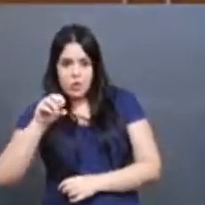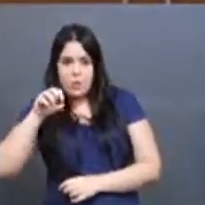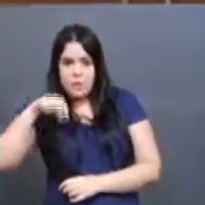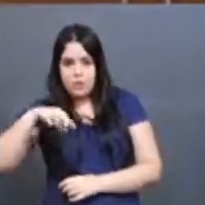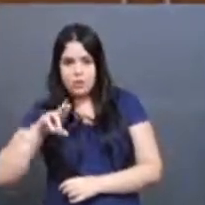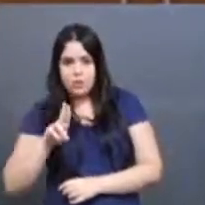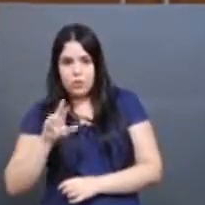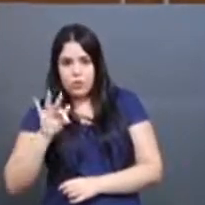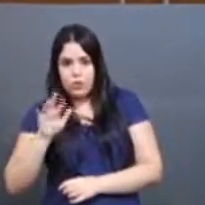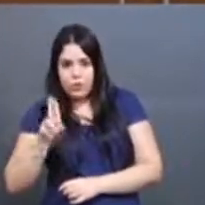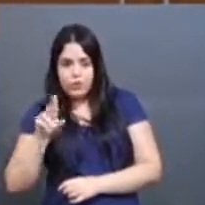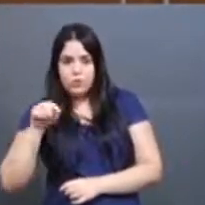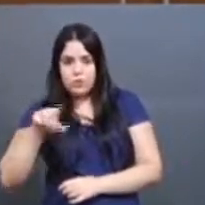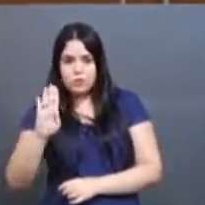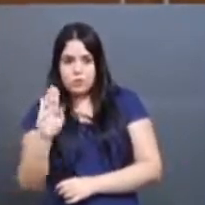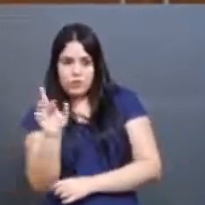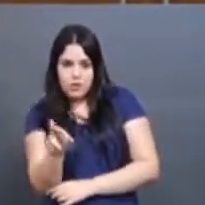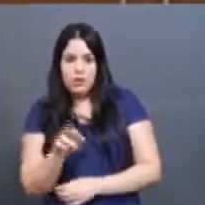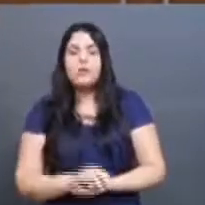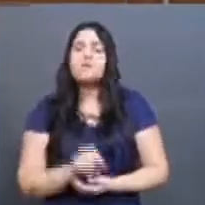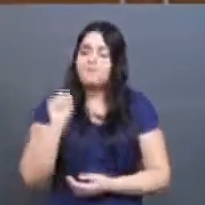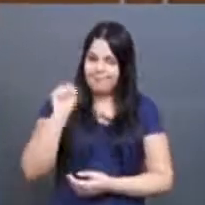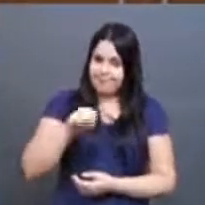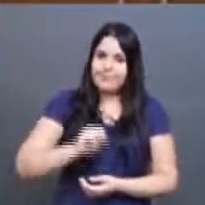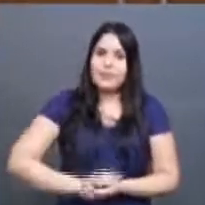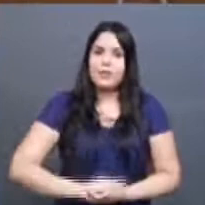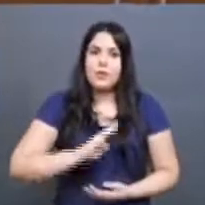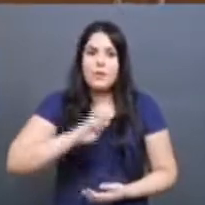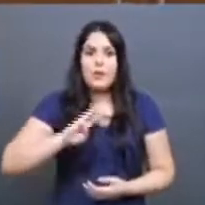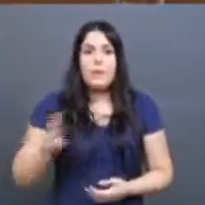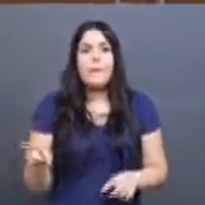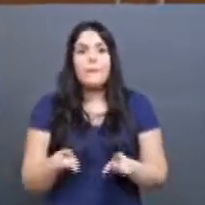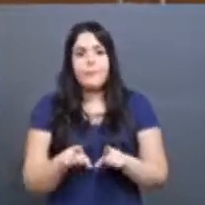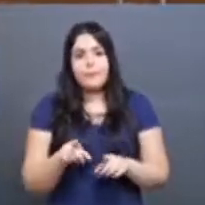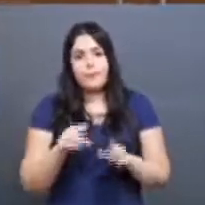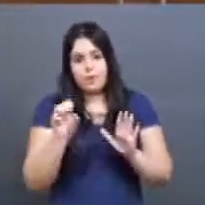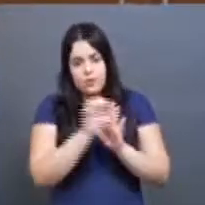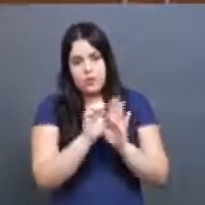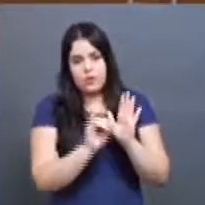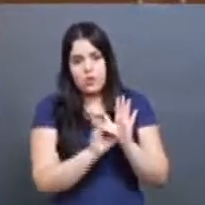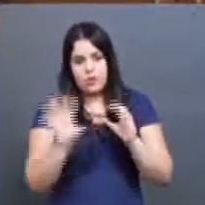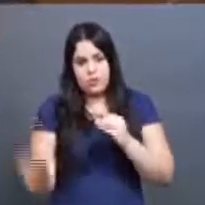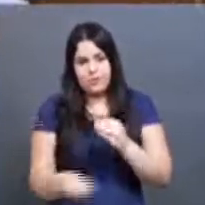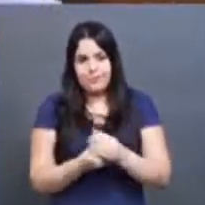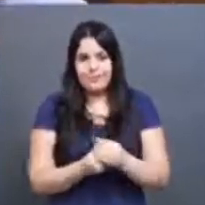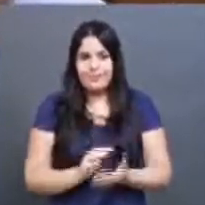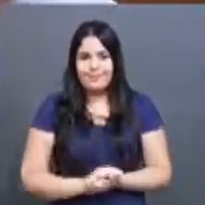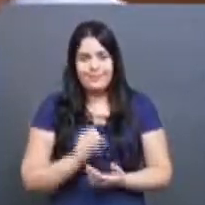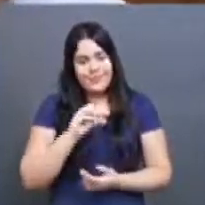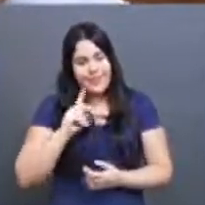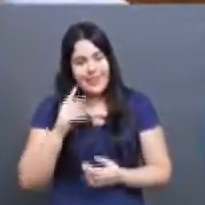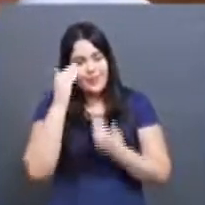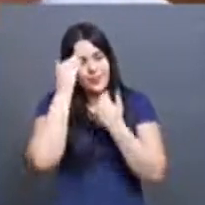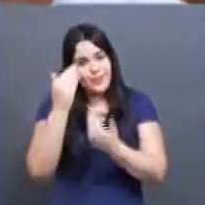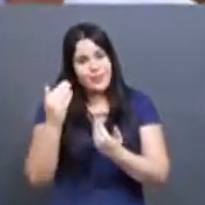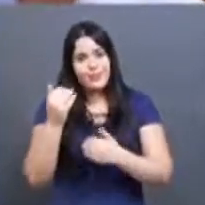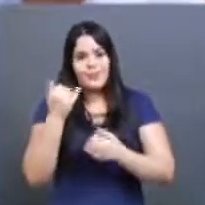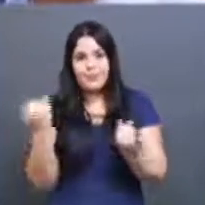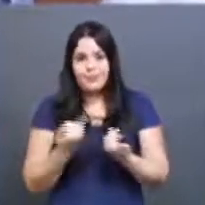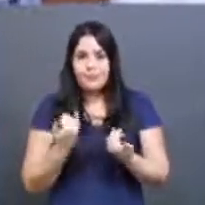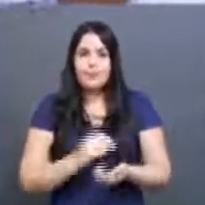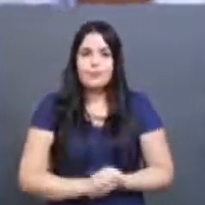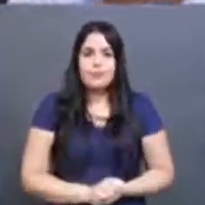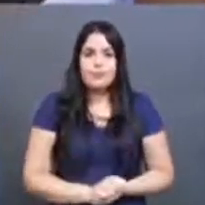Exato, no site ingresso.ufo.br, nos editais complementares. Ok, muito obrigada pelas informações, professor